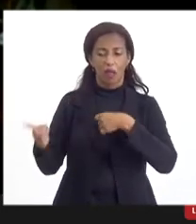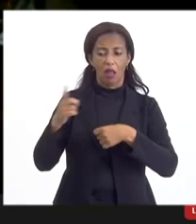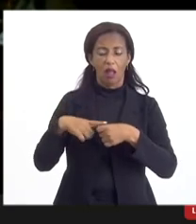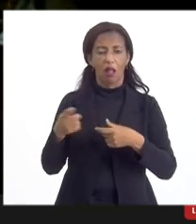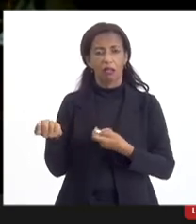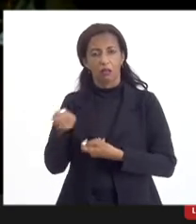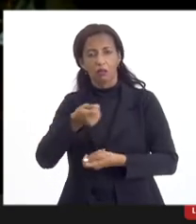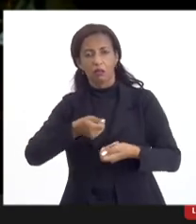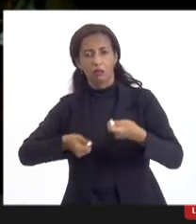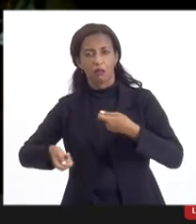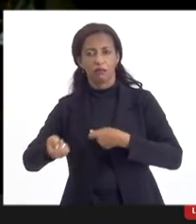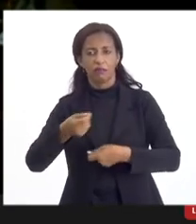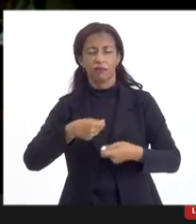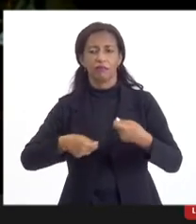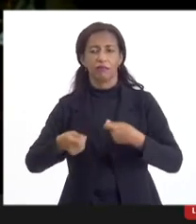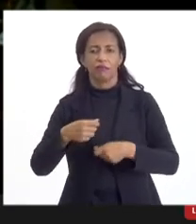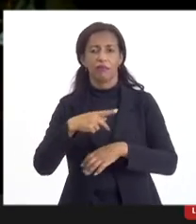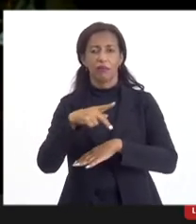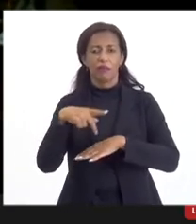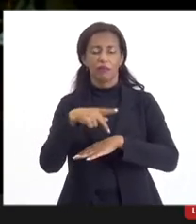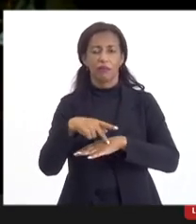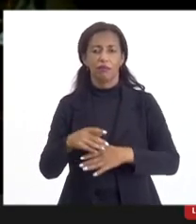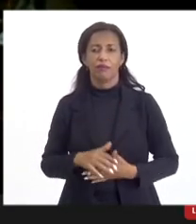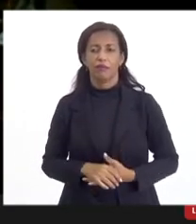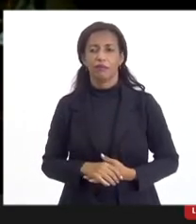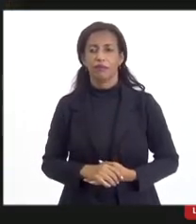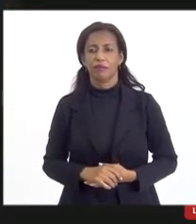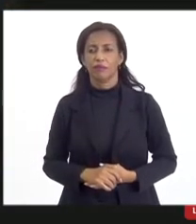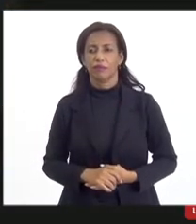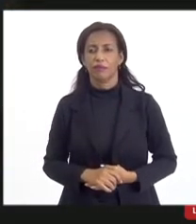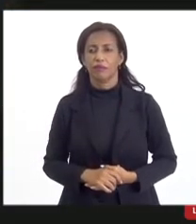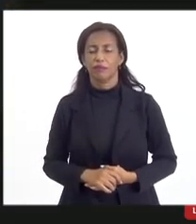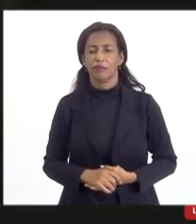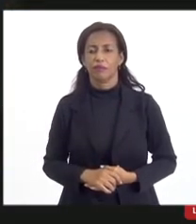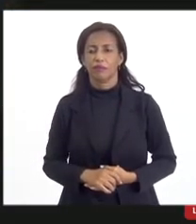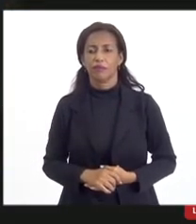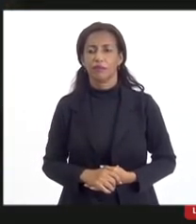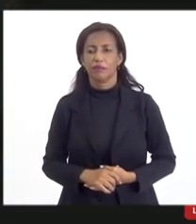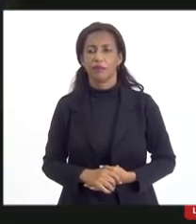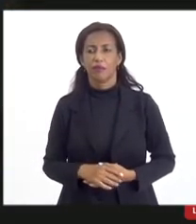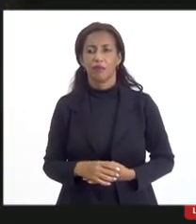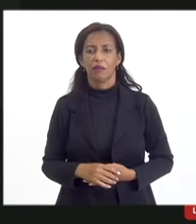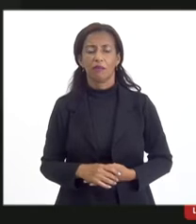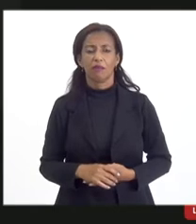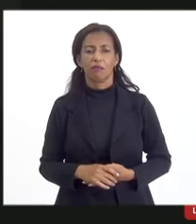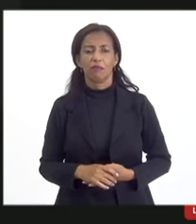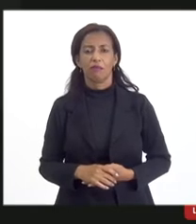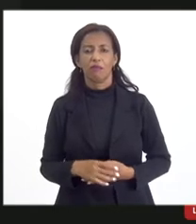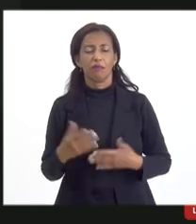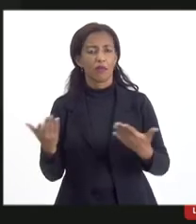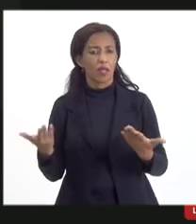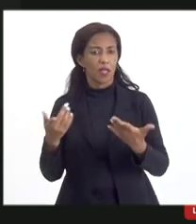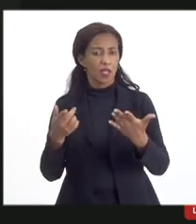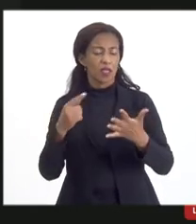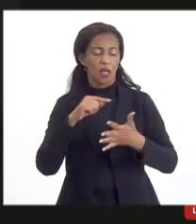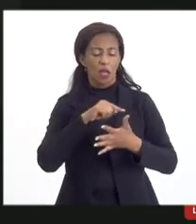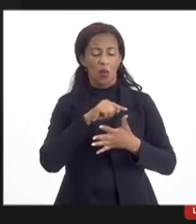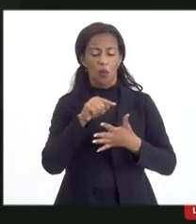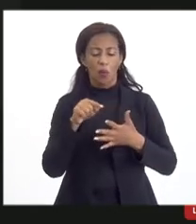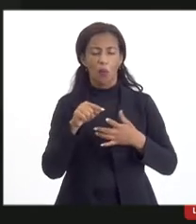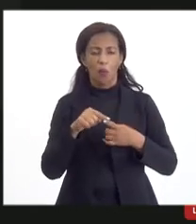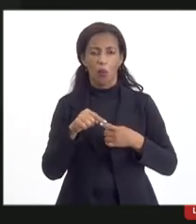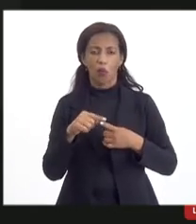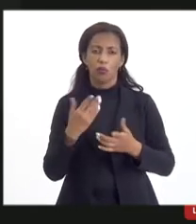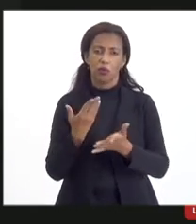atratividade para o país, então esse é um ponto a ser talvez